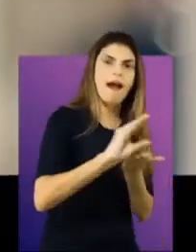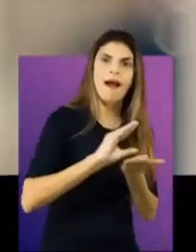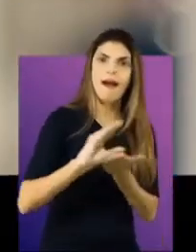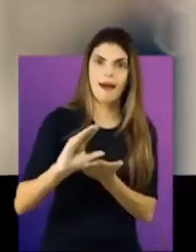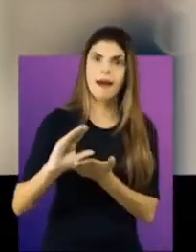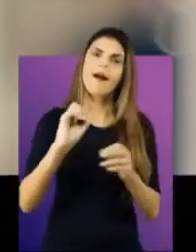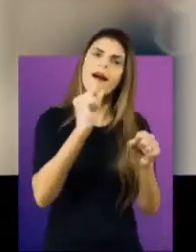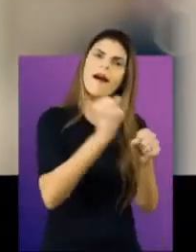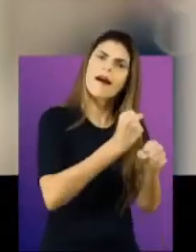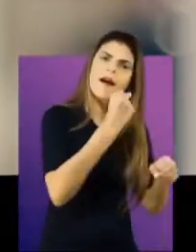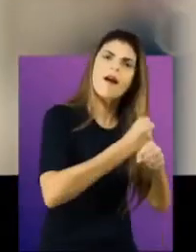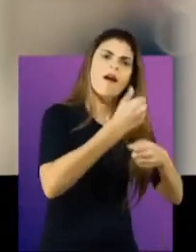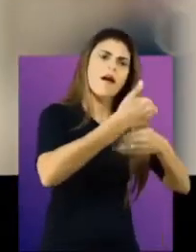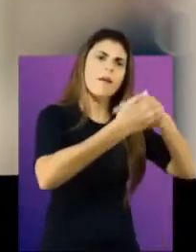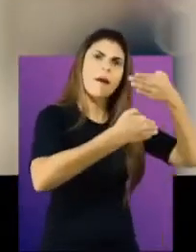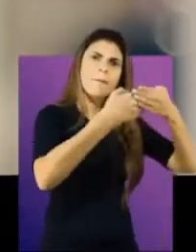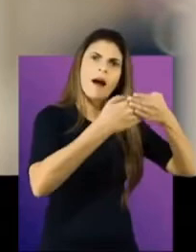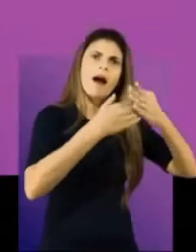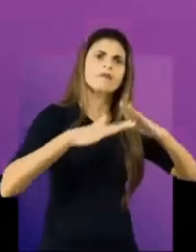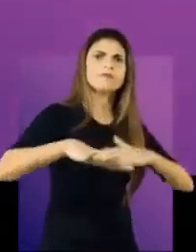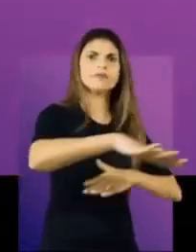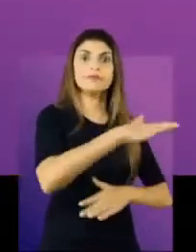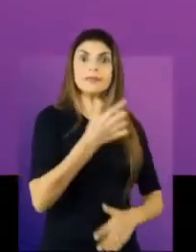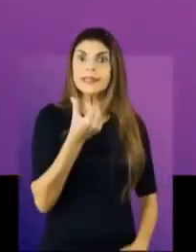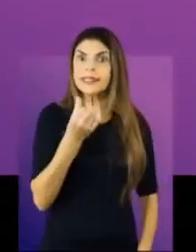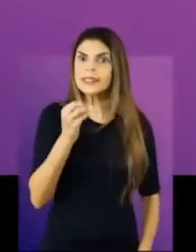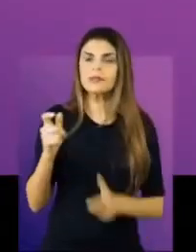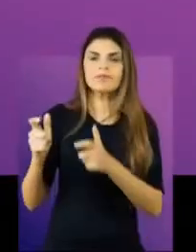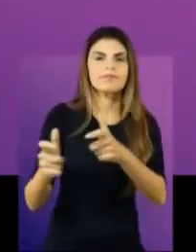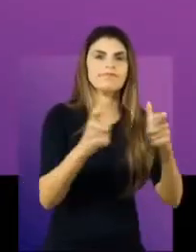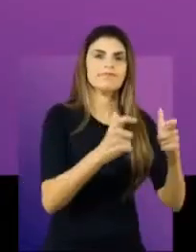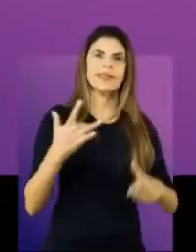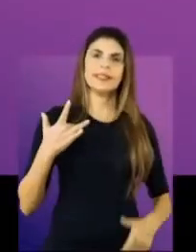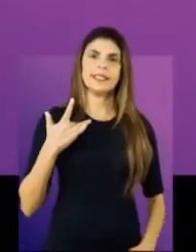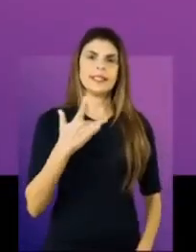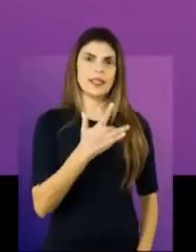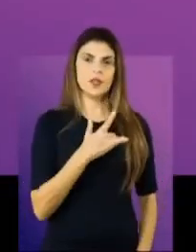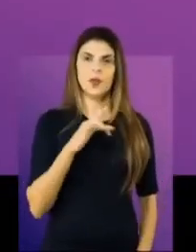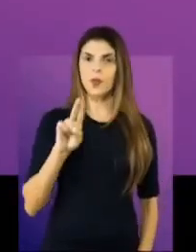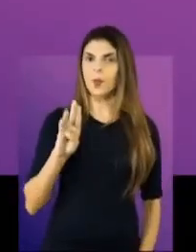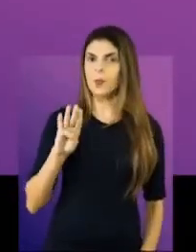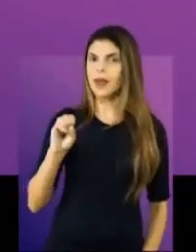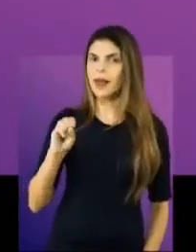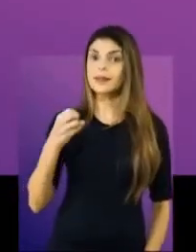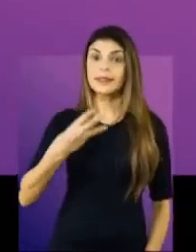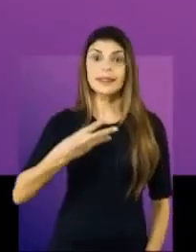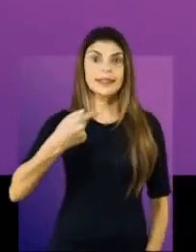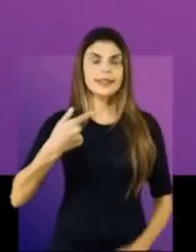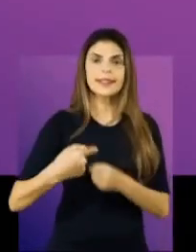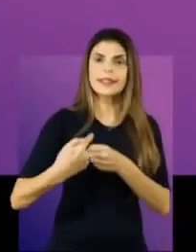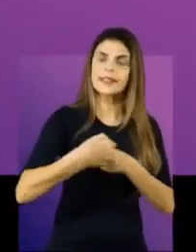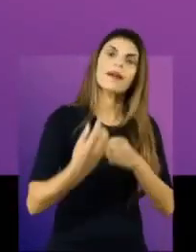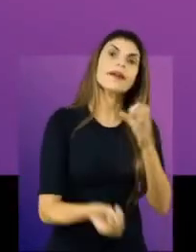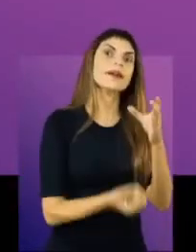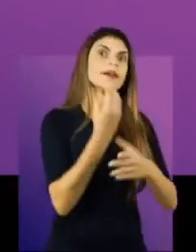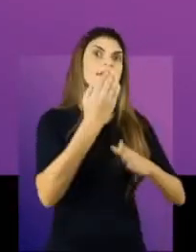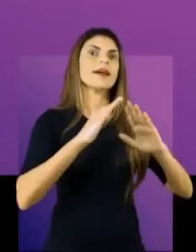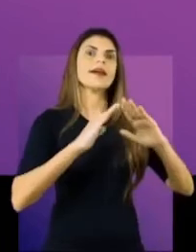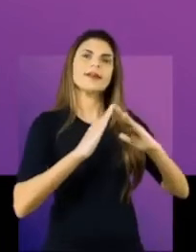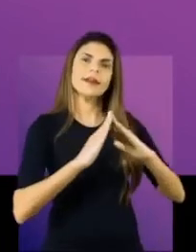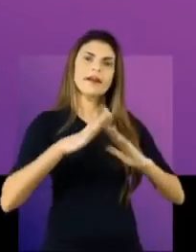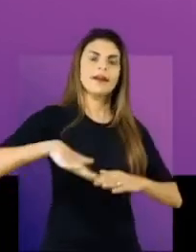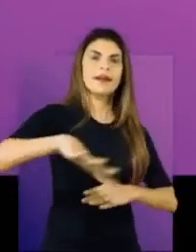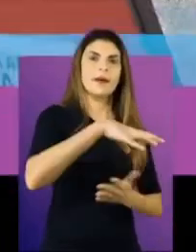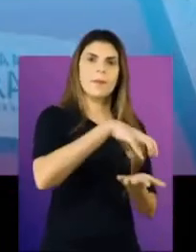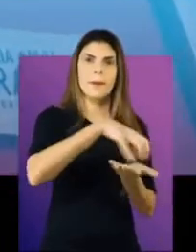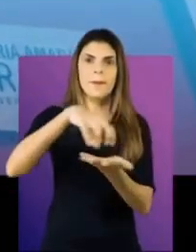milhões de reais estão sendo investidos na construção e ampliação de 60 unidades de saúde em 37 cidades.